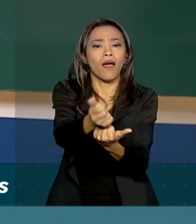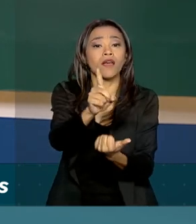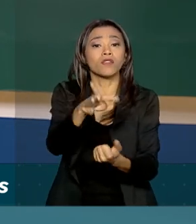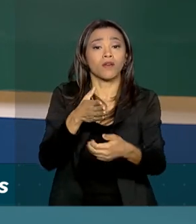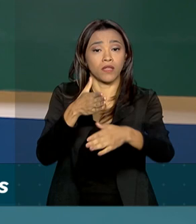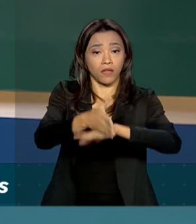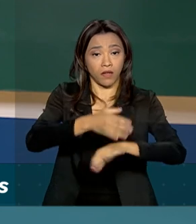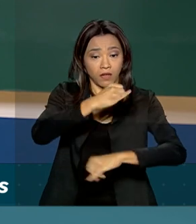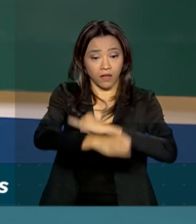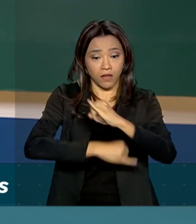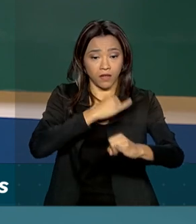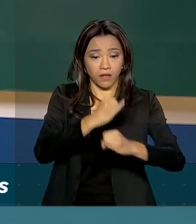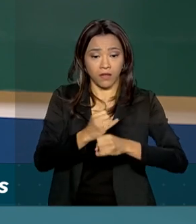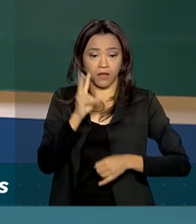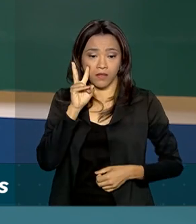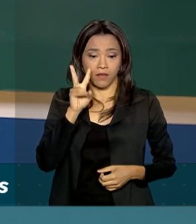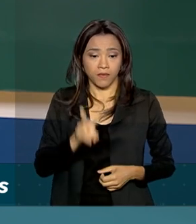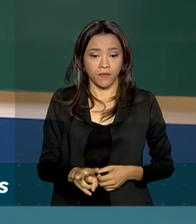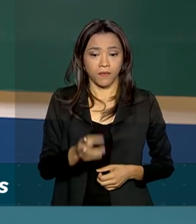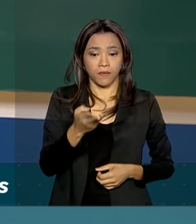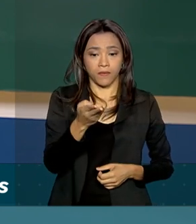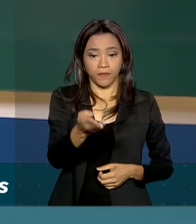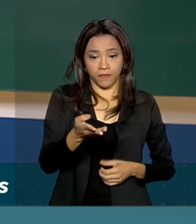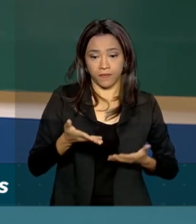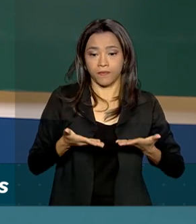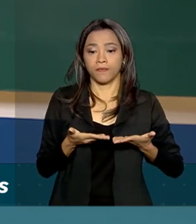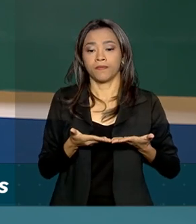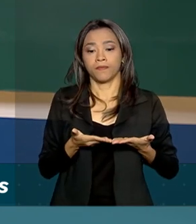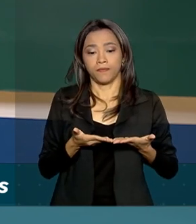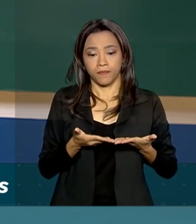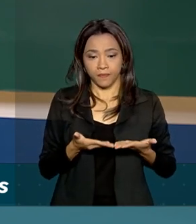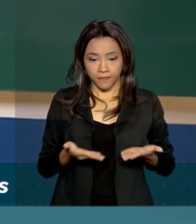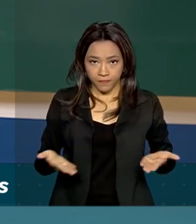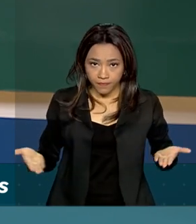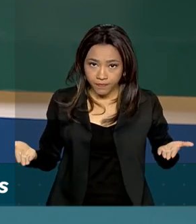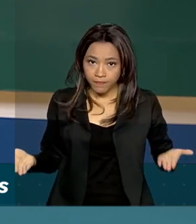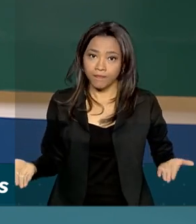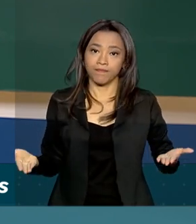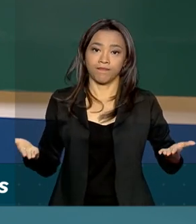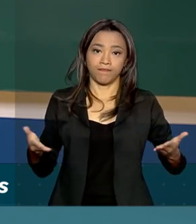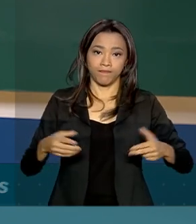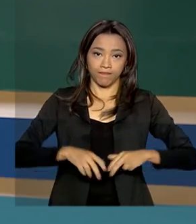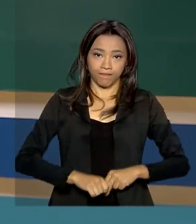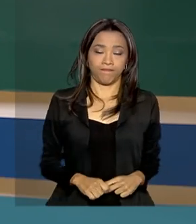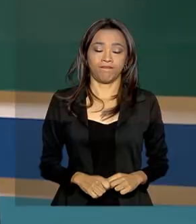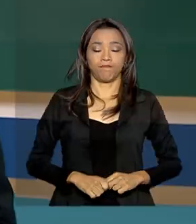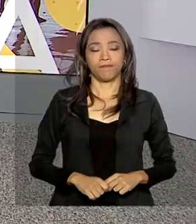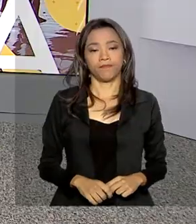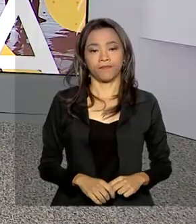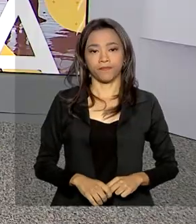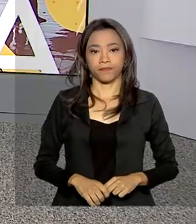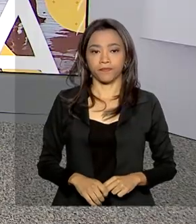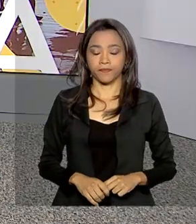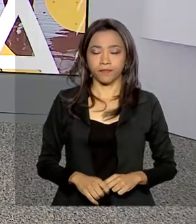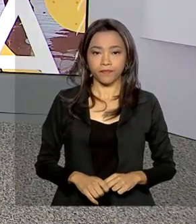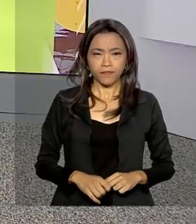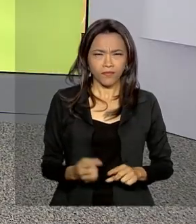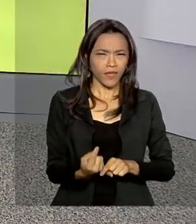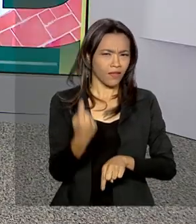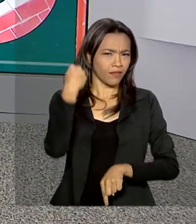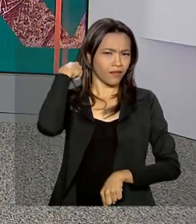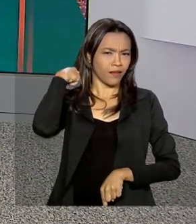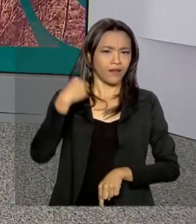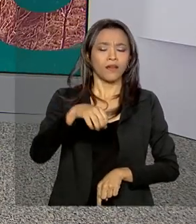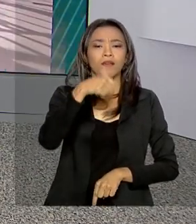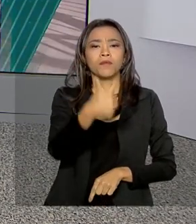entrar no site blog.correios.com.br barra Papai Noel dos Correios. Desde a